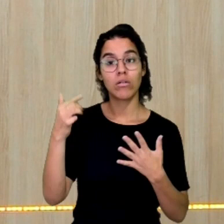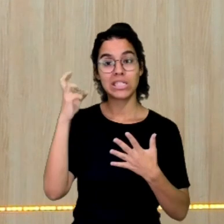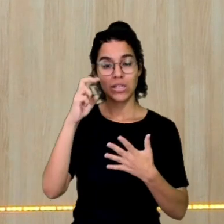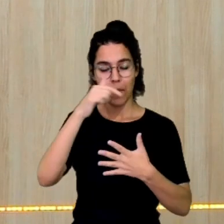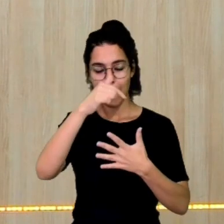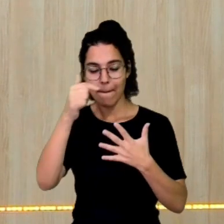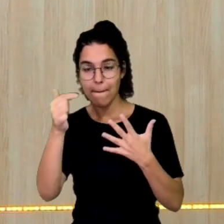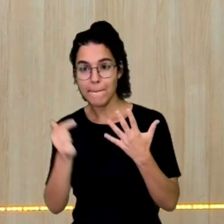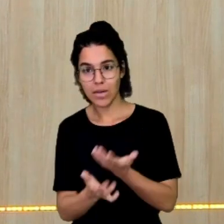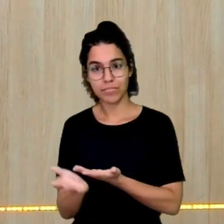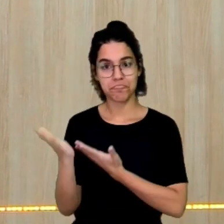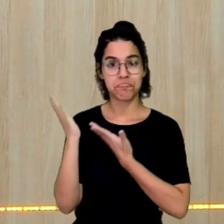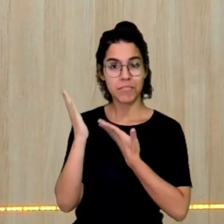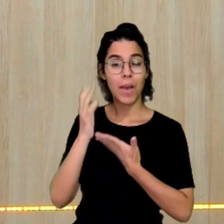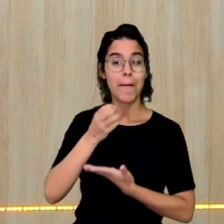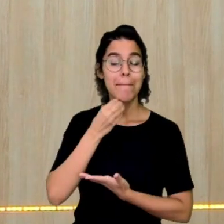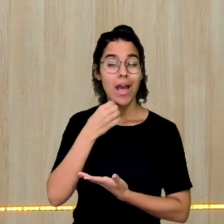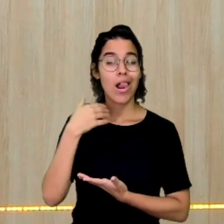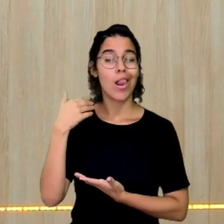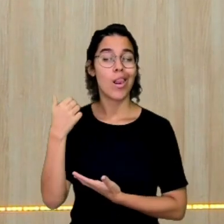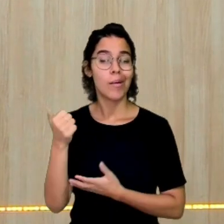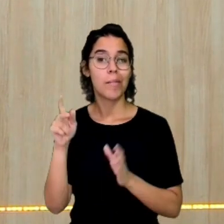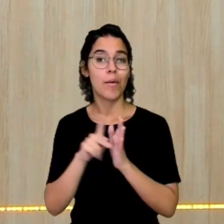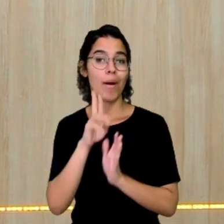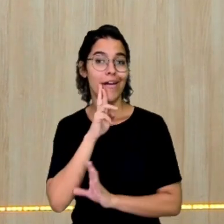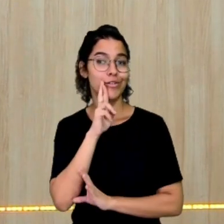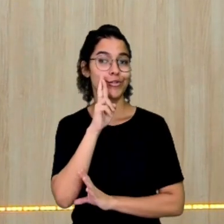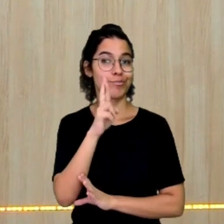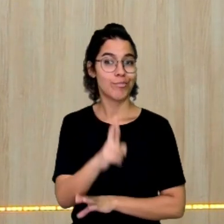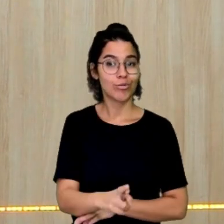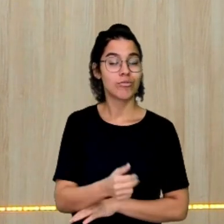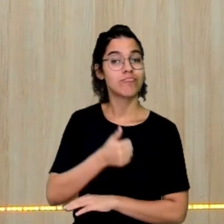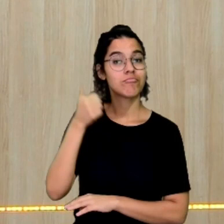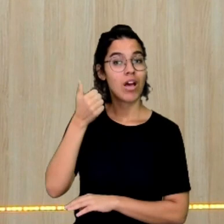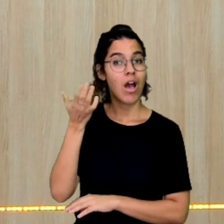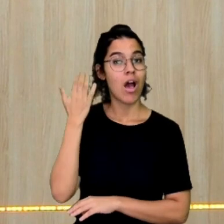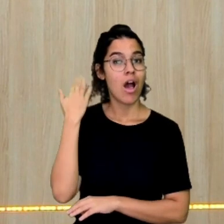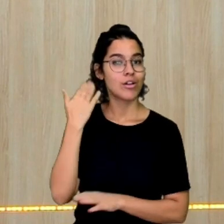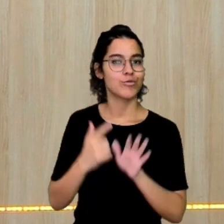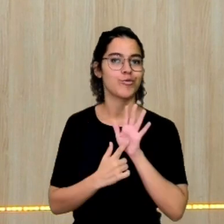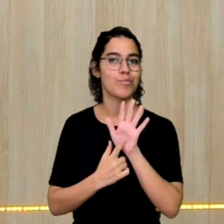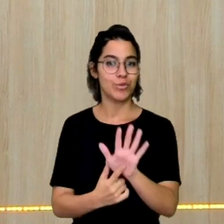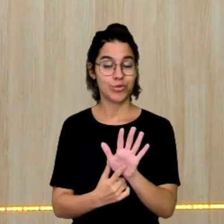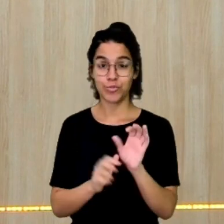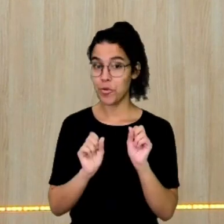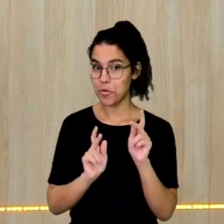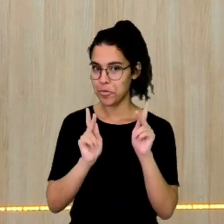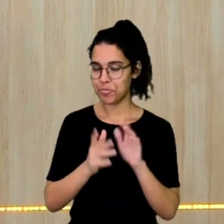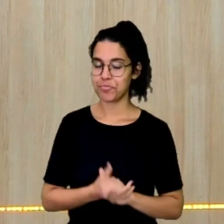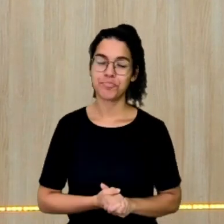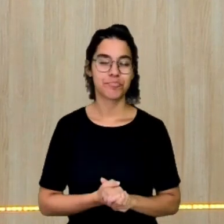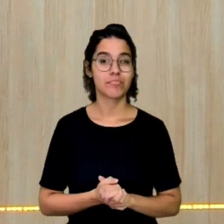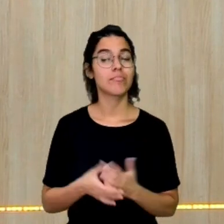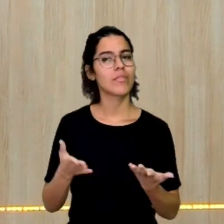sentenças representa melhor o resultado do que foi exposto aí. Beleza? Então, ó,